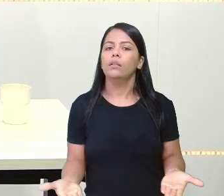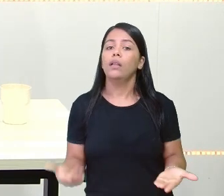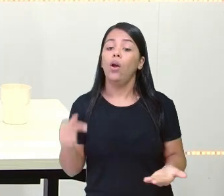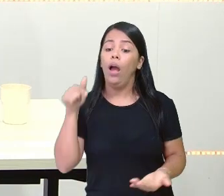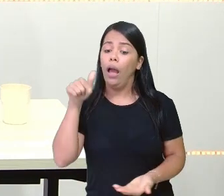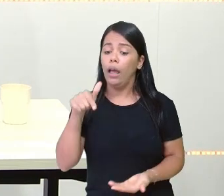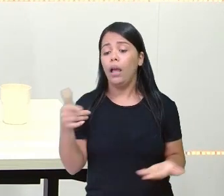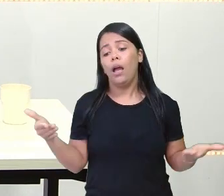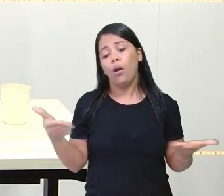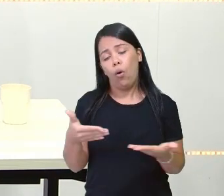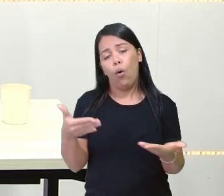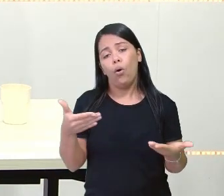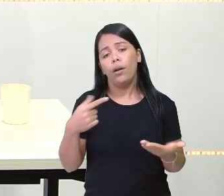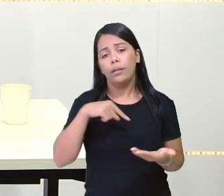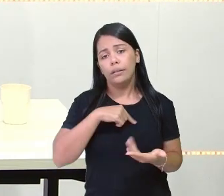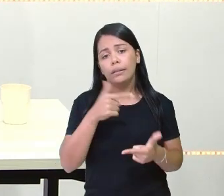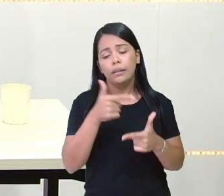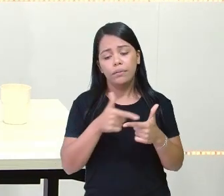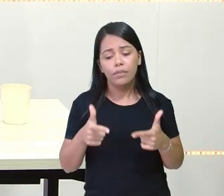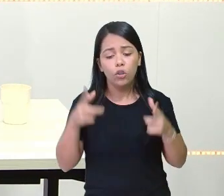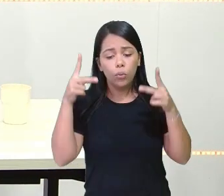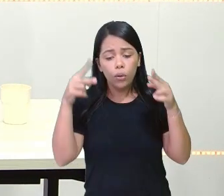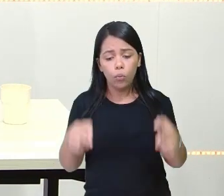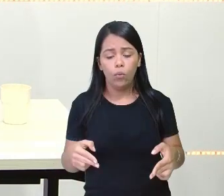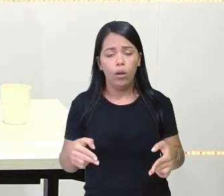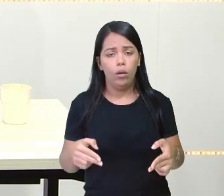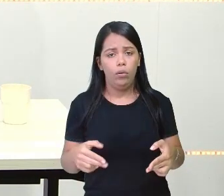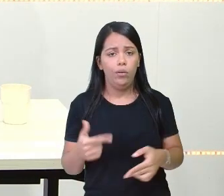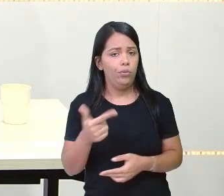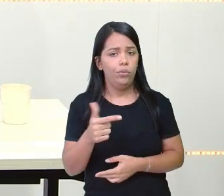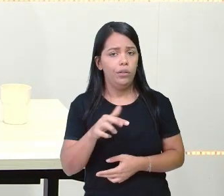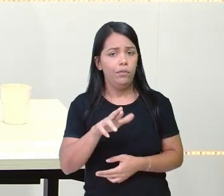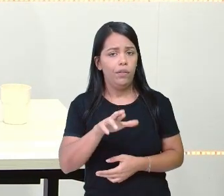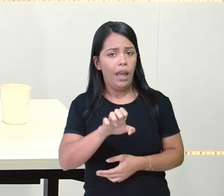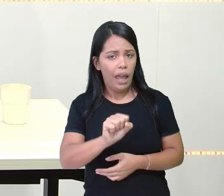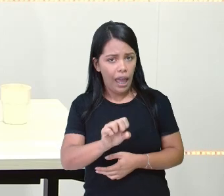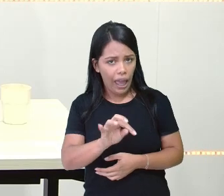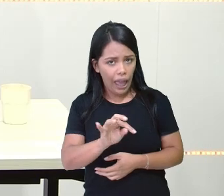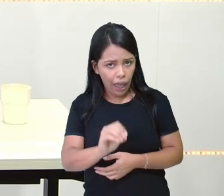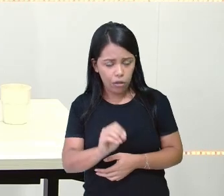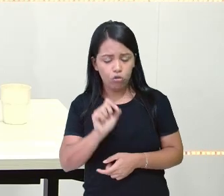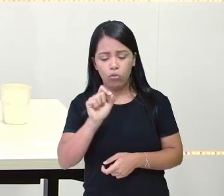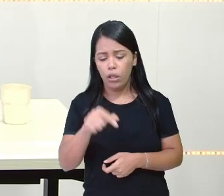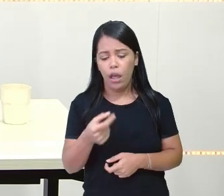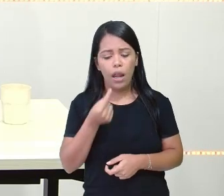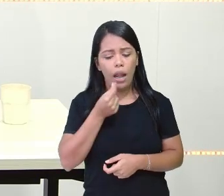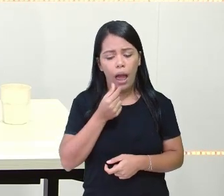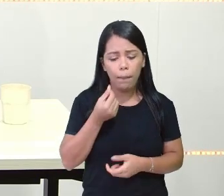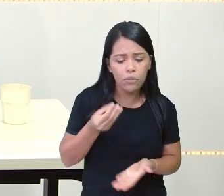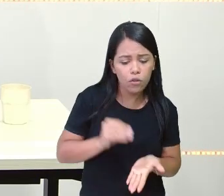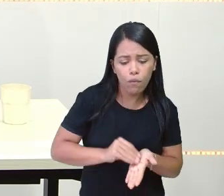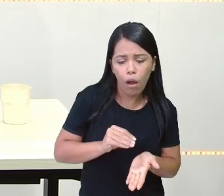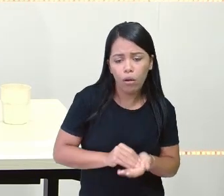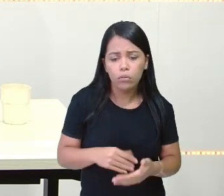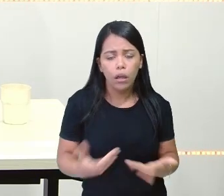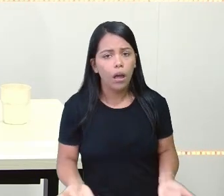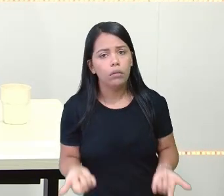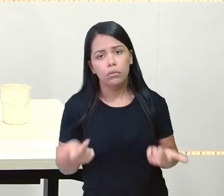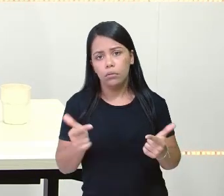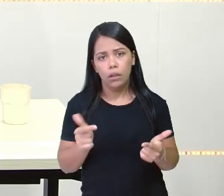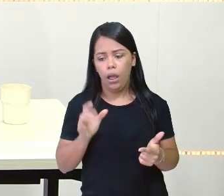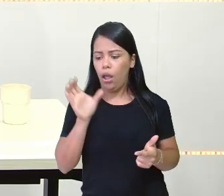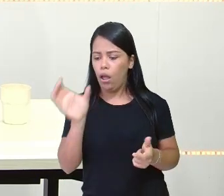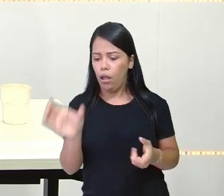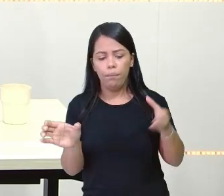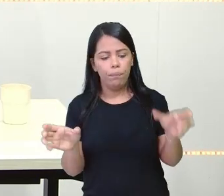exata, porque não sobrou resto. Eu não tive nenhum lápis aqui sobrando, né? Cada copinho ficou com a mesma quantidade